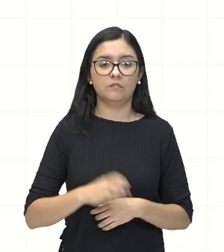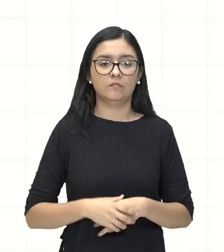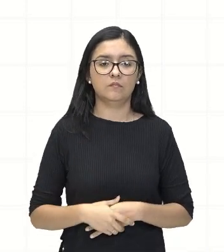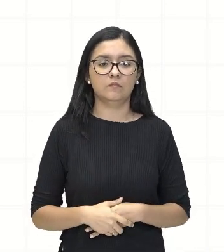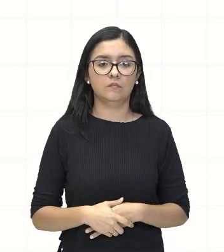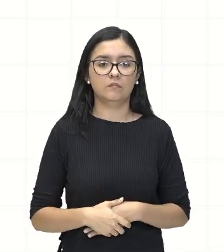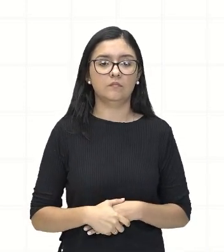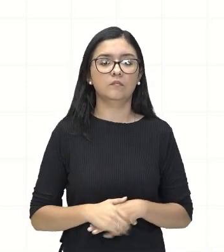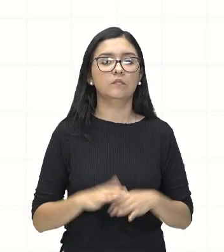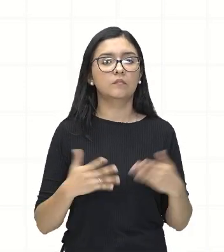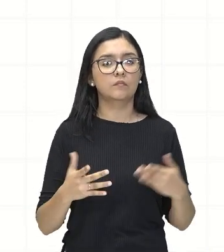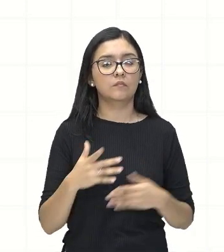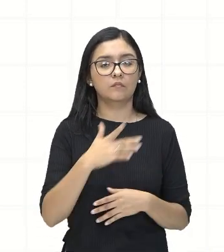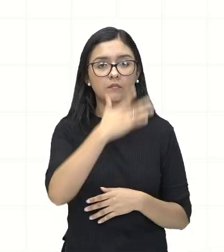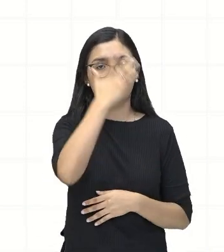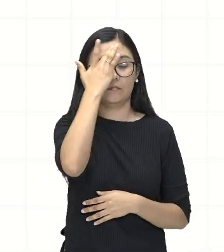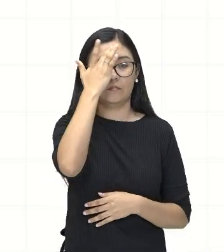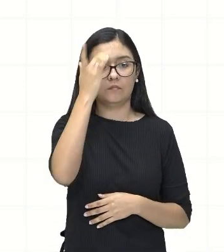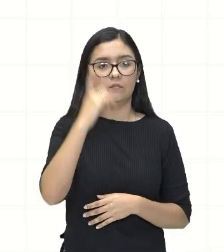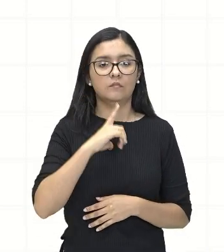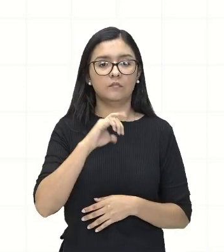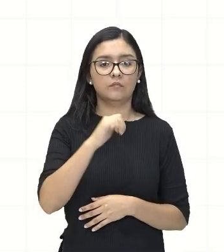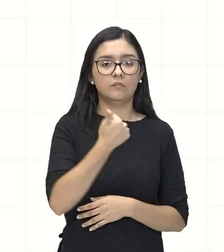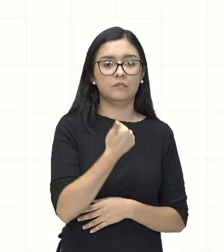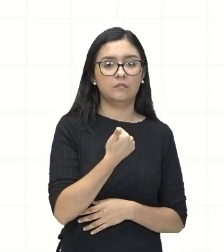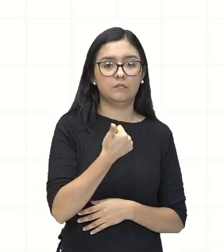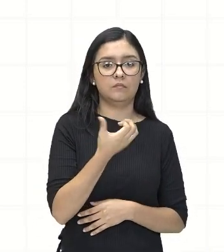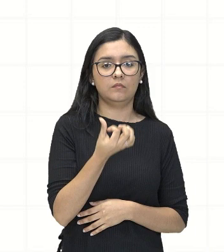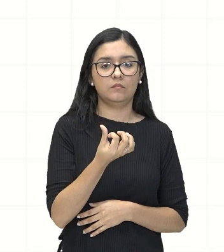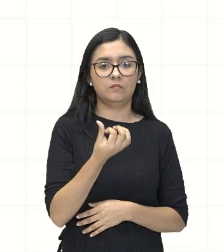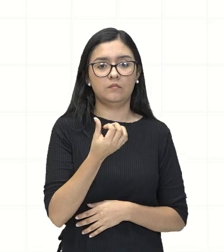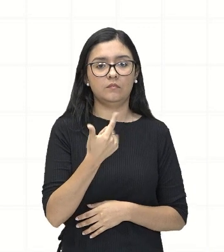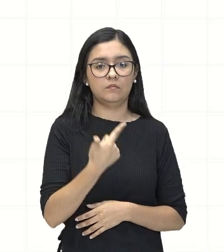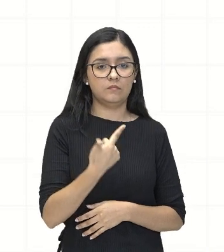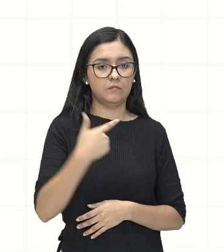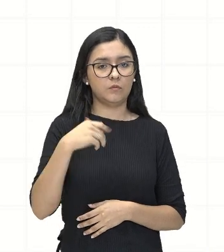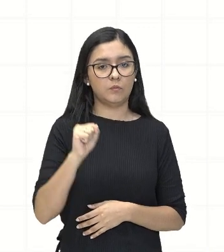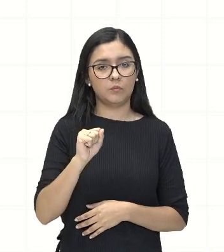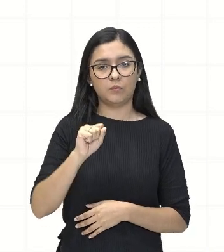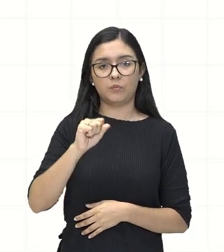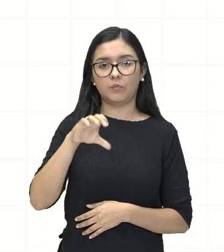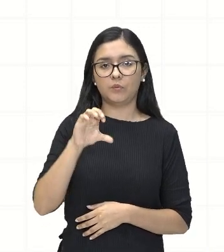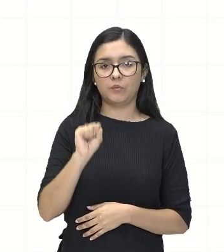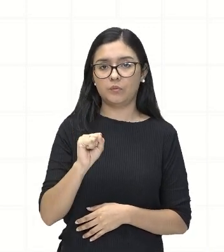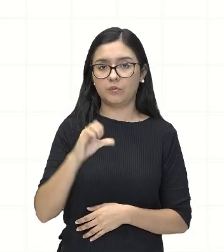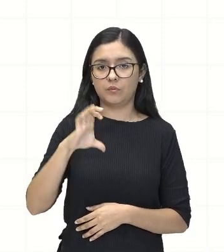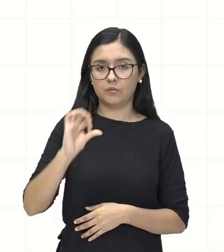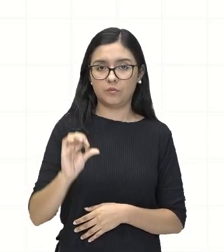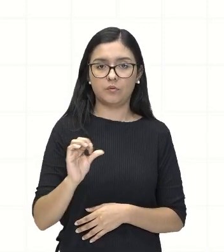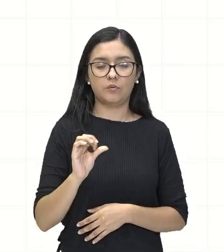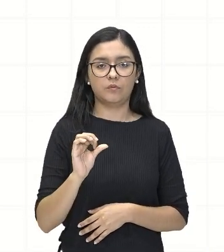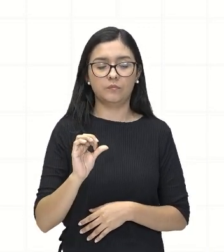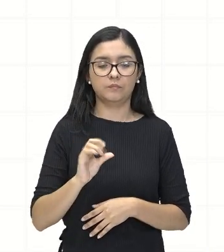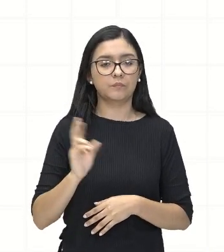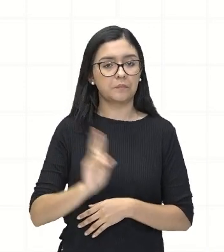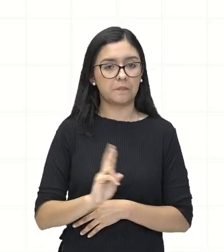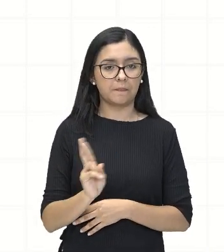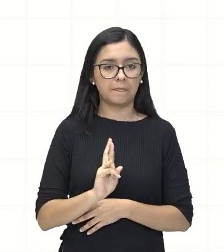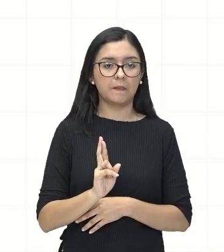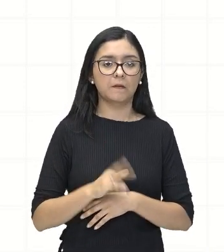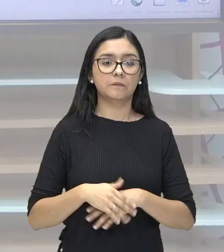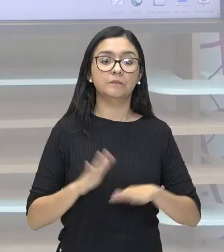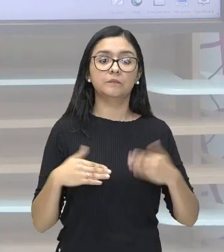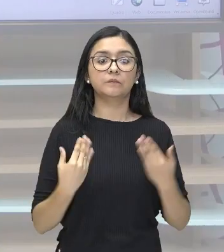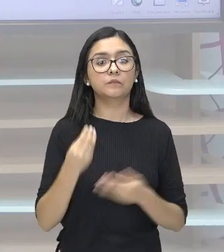Então, a pessoa terá 1.628,89. Então, nós vimos, então,